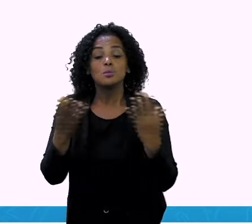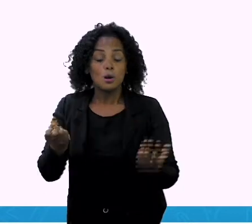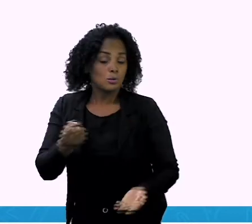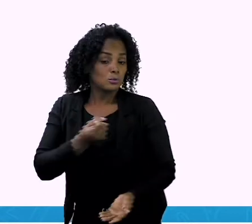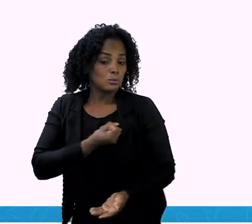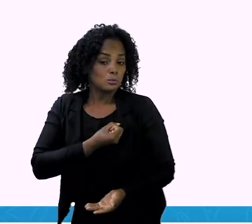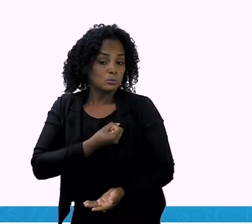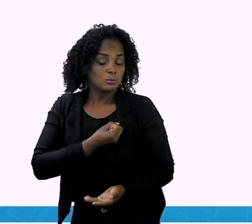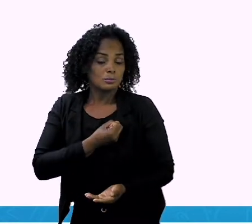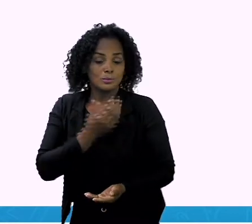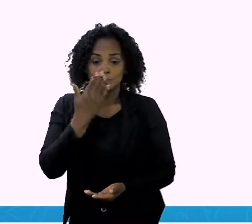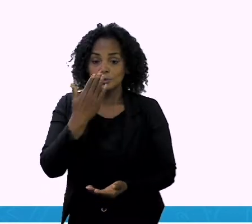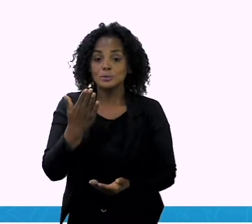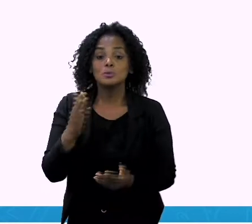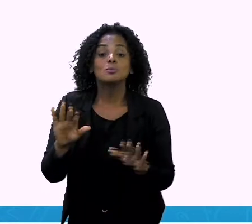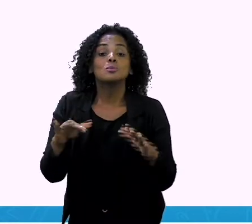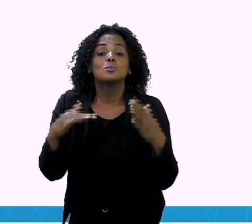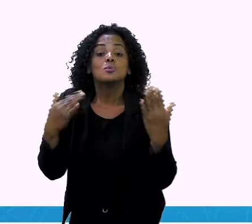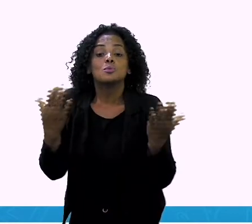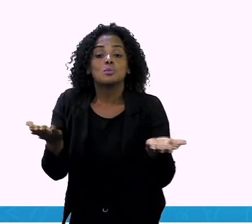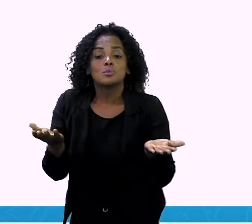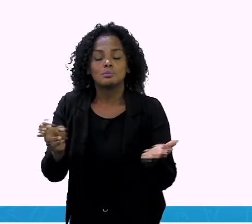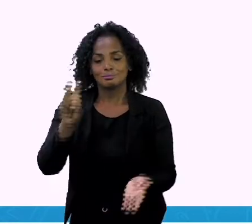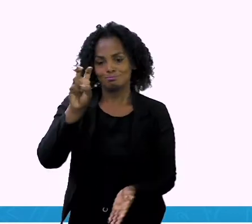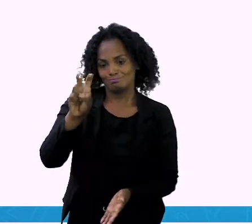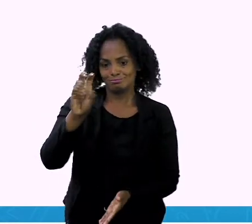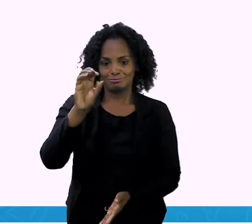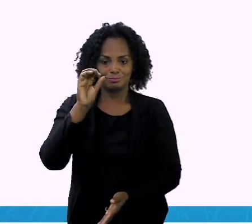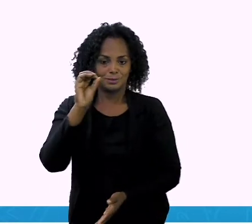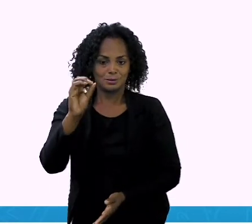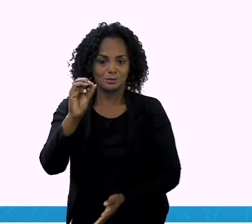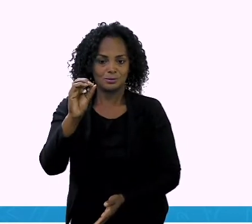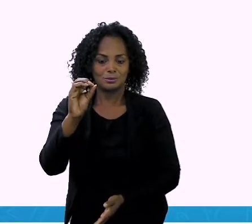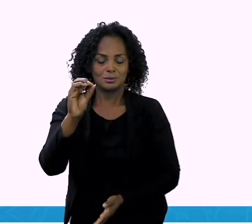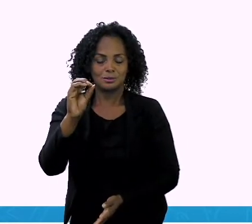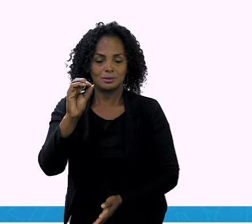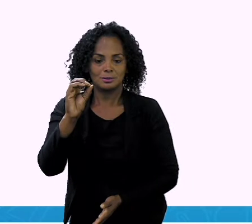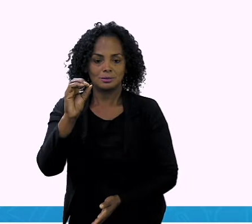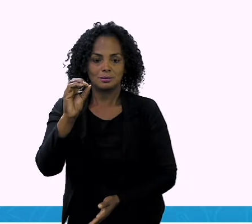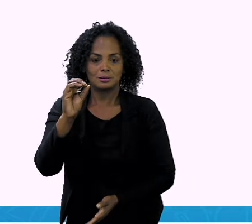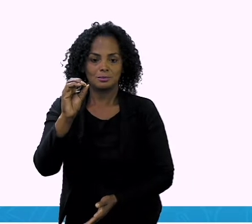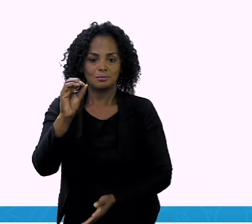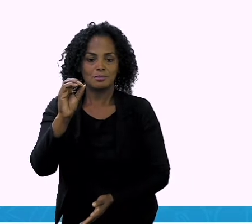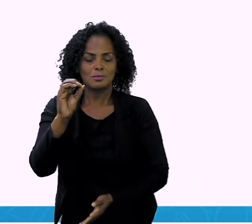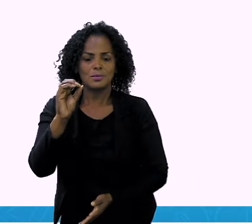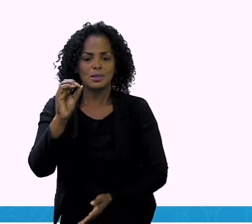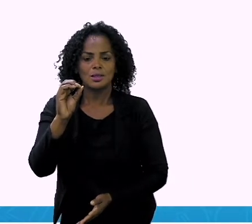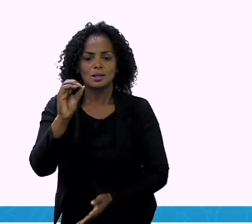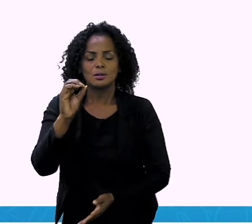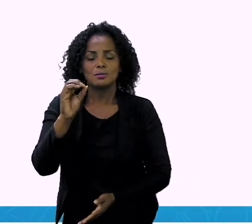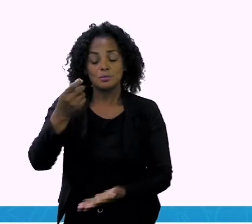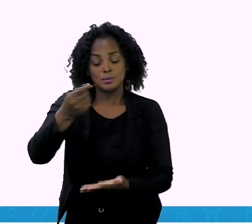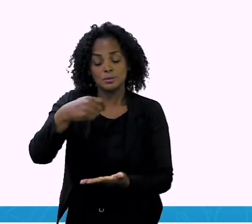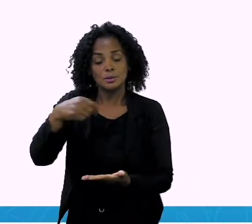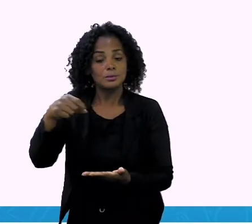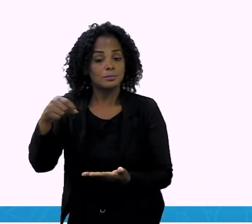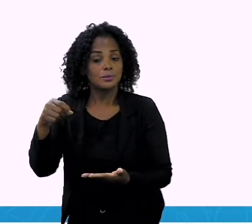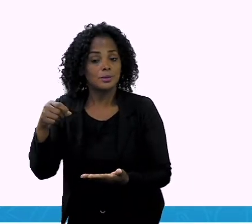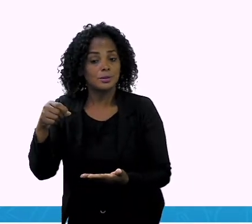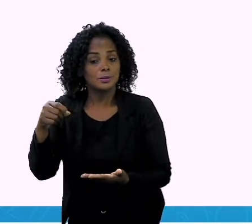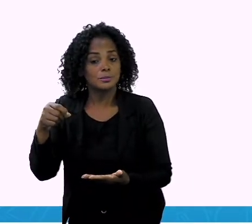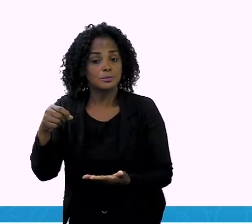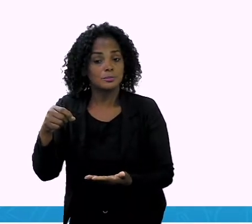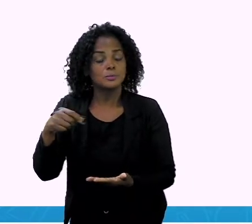frente? Gente, fala aí pra mim. Hã? Cinquenta. Ó, o numeral cinquenta. Vamos representar aqui, gente? Ó,